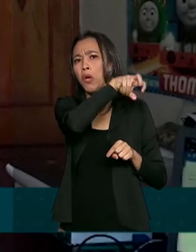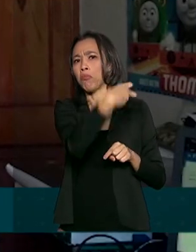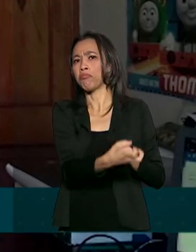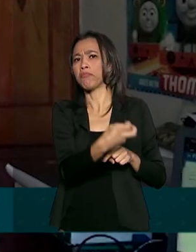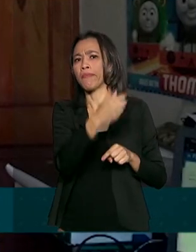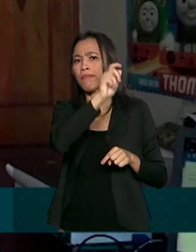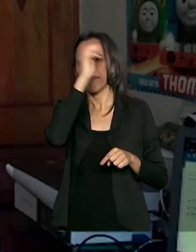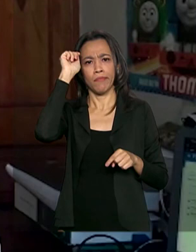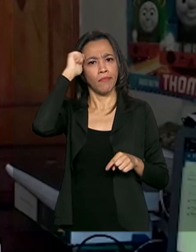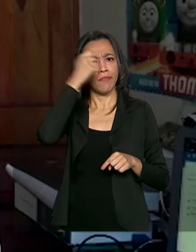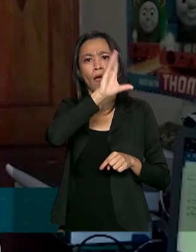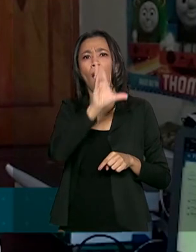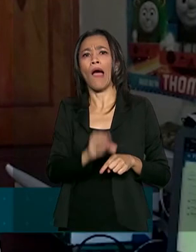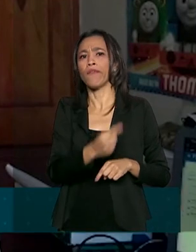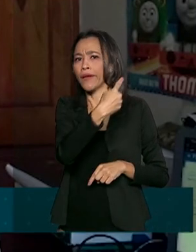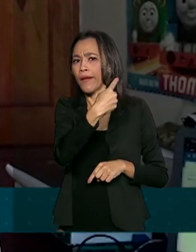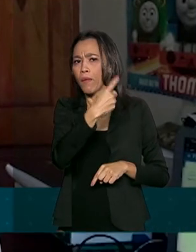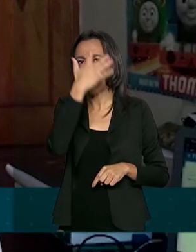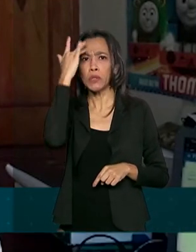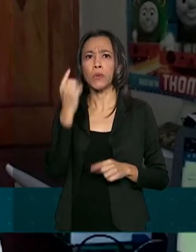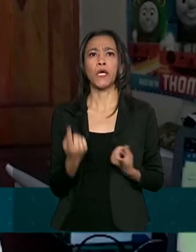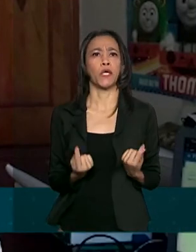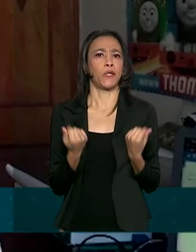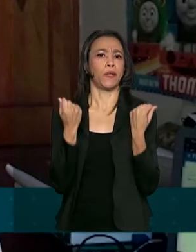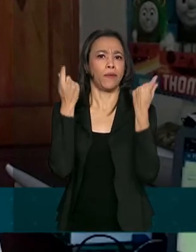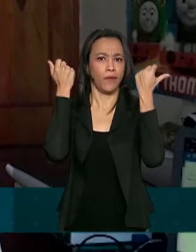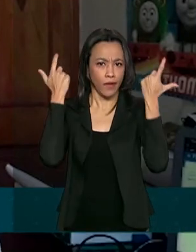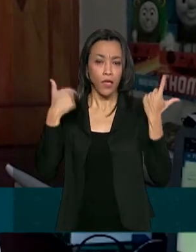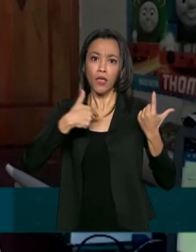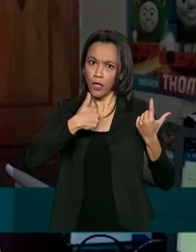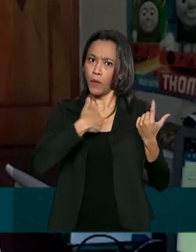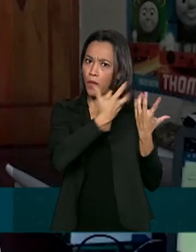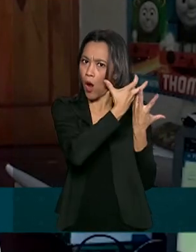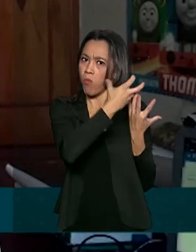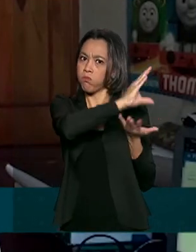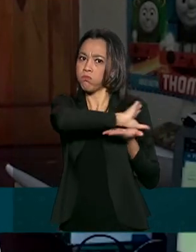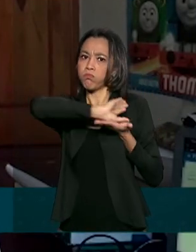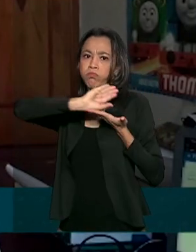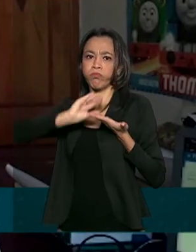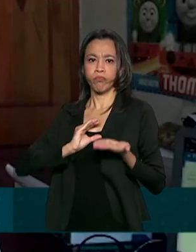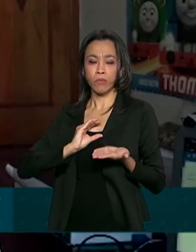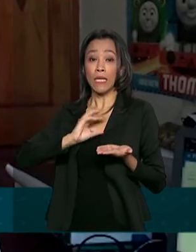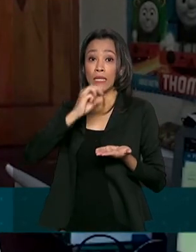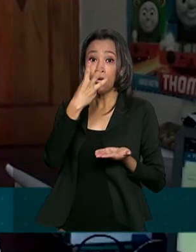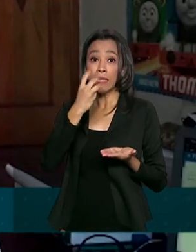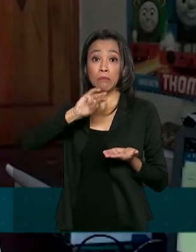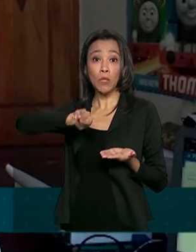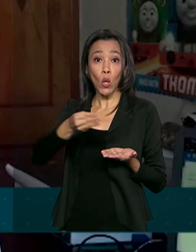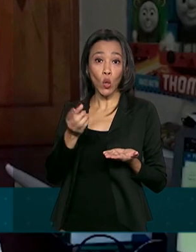África, que é uma pessoa muito rica, que eu ia receber na época 3 milhões de dólares.